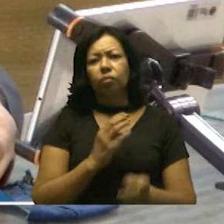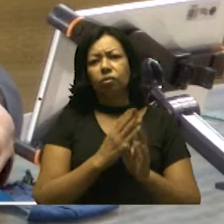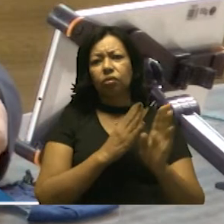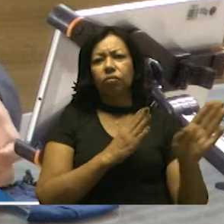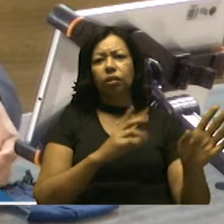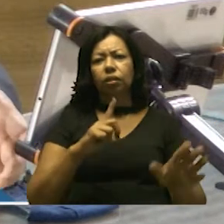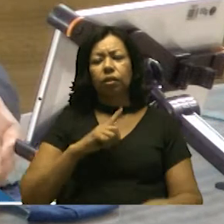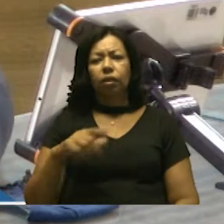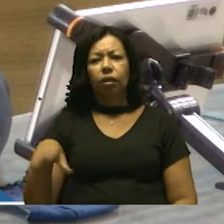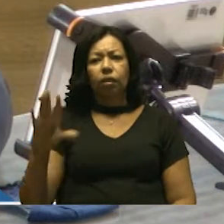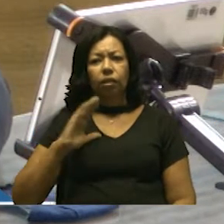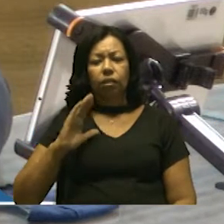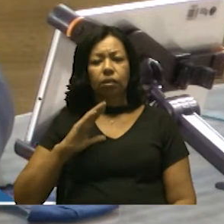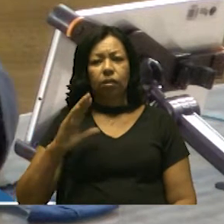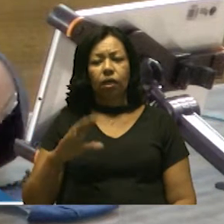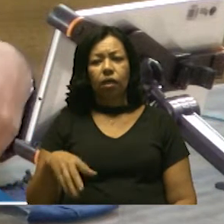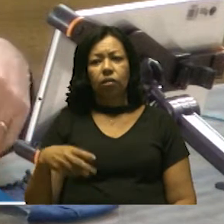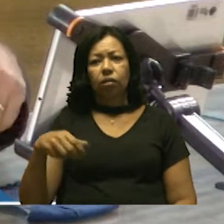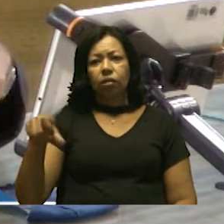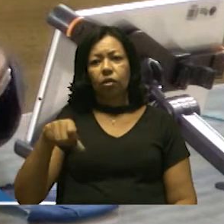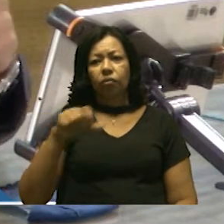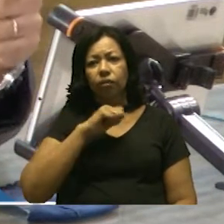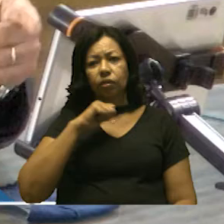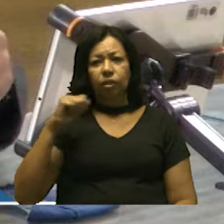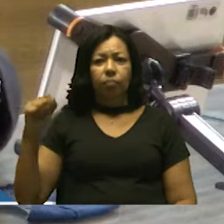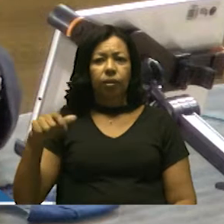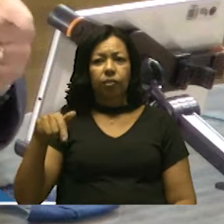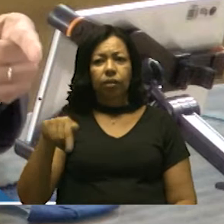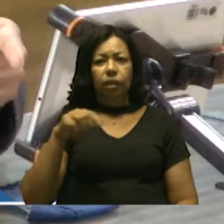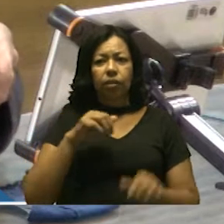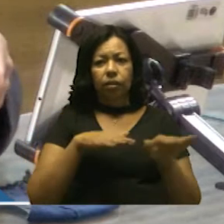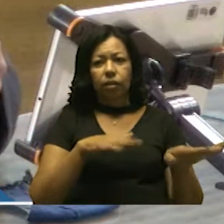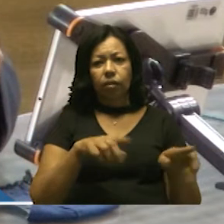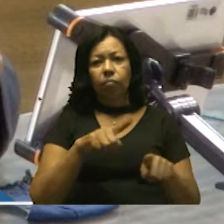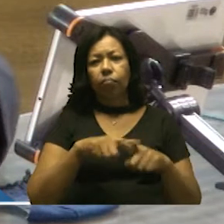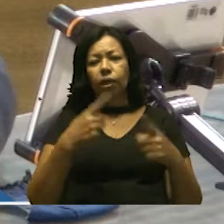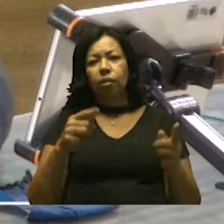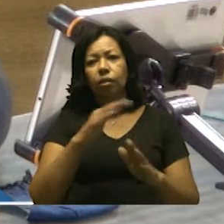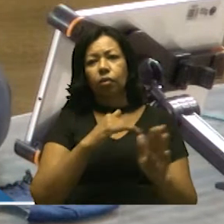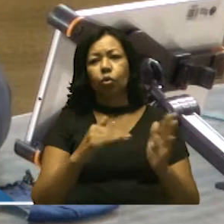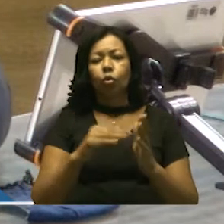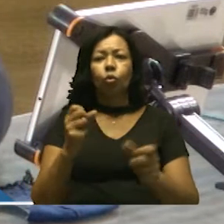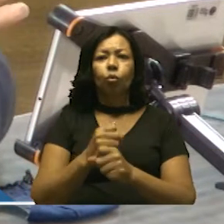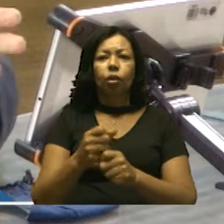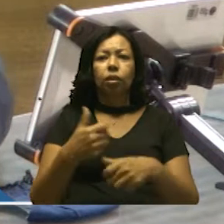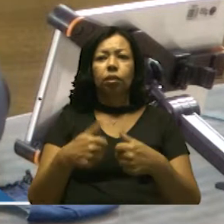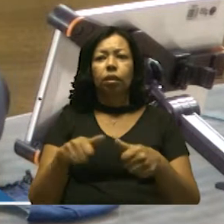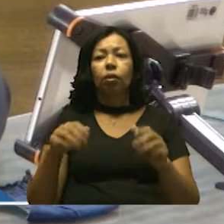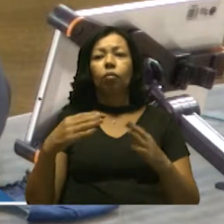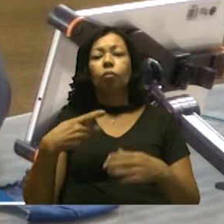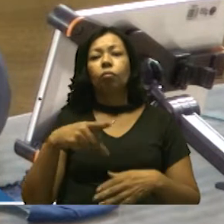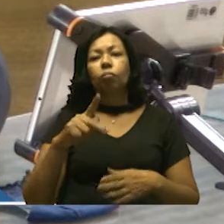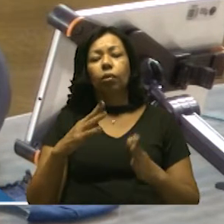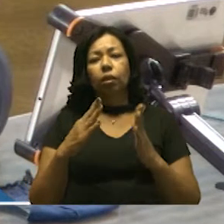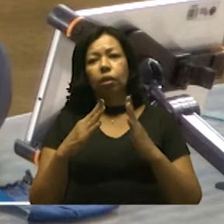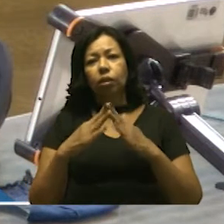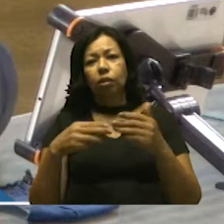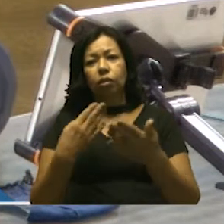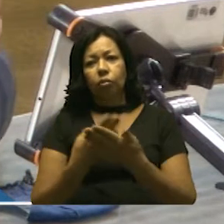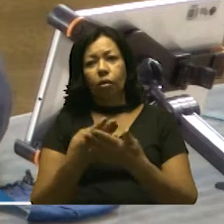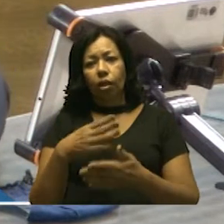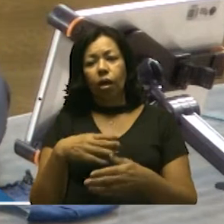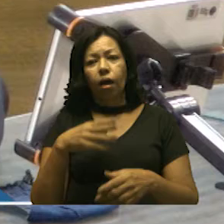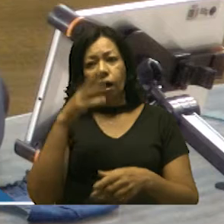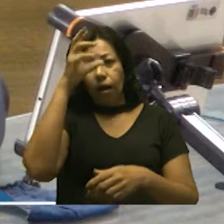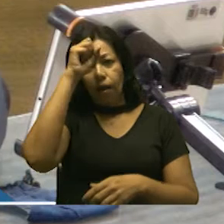na nossa cidade, que é 9 de abril e 7 de setembro, mas durante o percorrer de todo o ano, eles estarão numa escola aprendendo um instrumento, é melhor uma